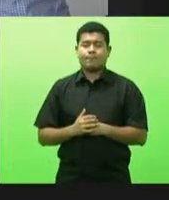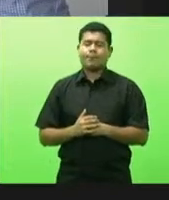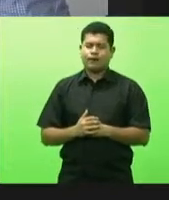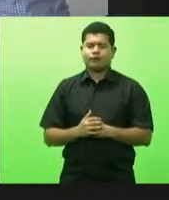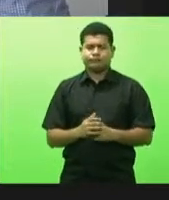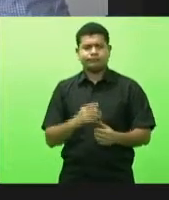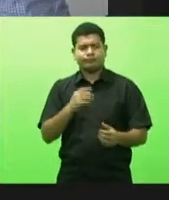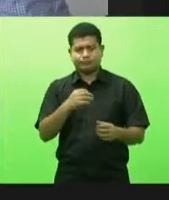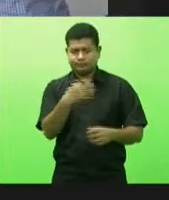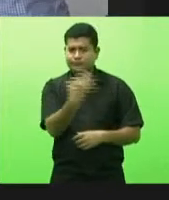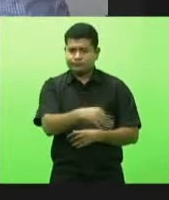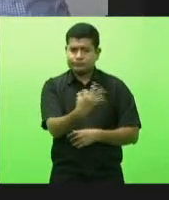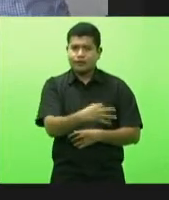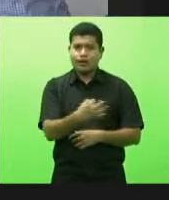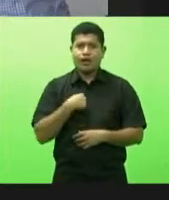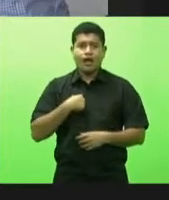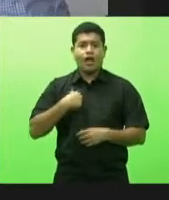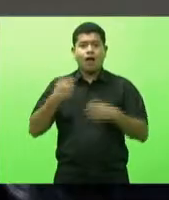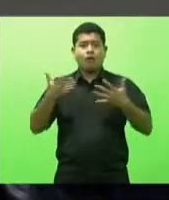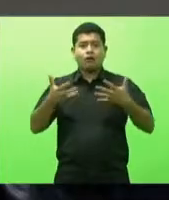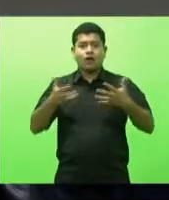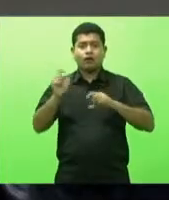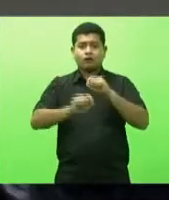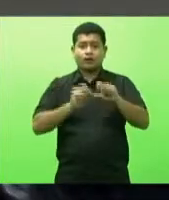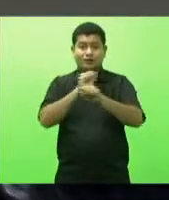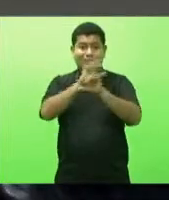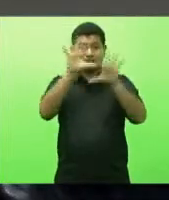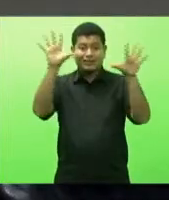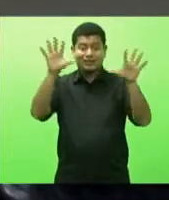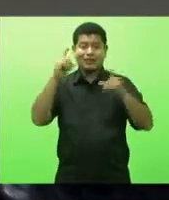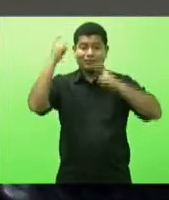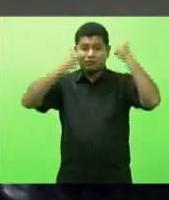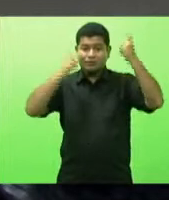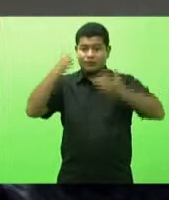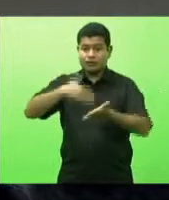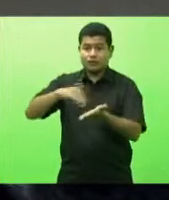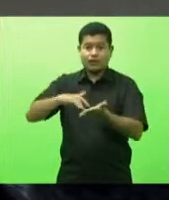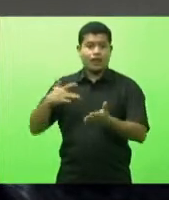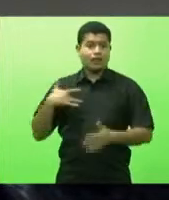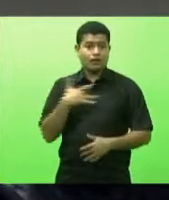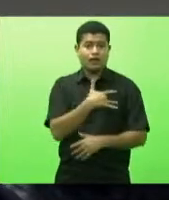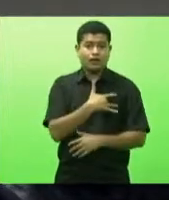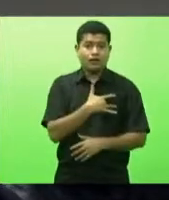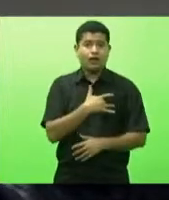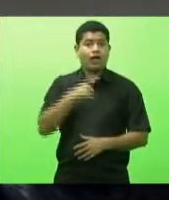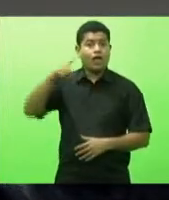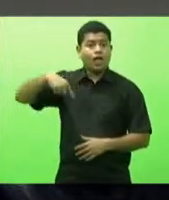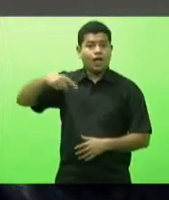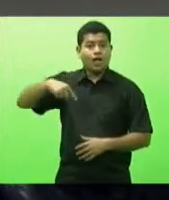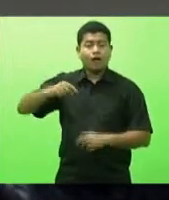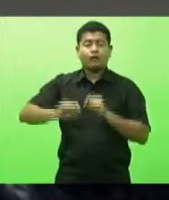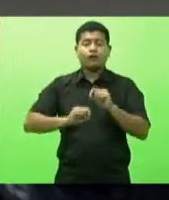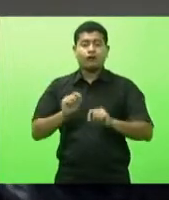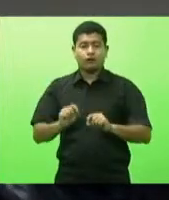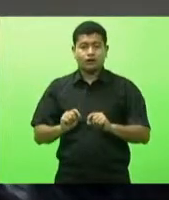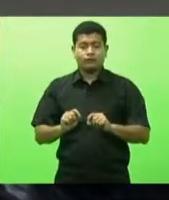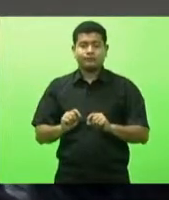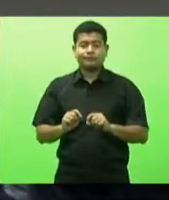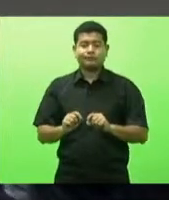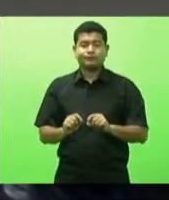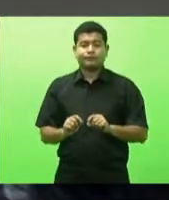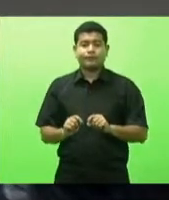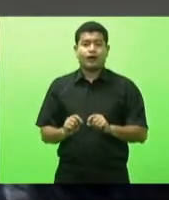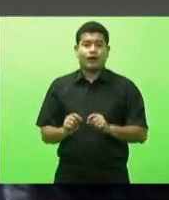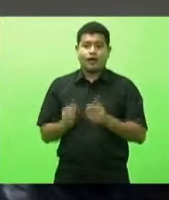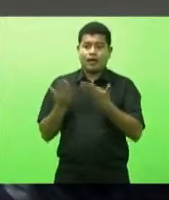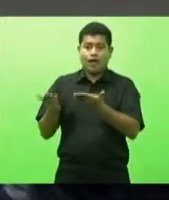deixar bem claro a preocupação do secretário de saúde deputado Milton Schaefer era que o seguinte ele queria saber o que o